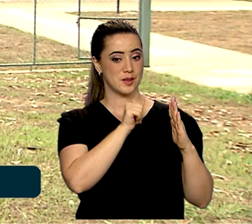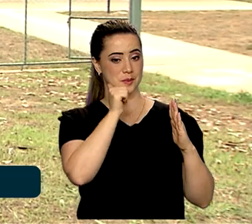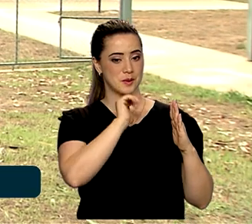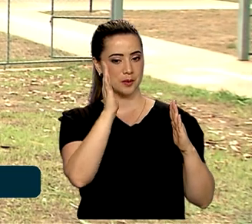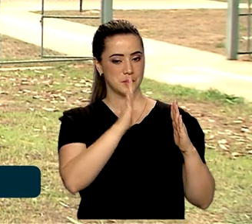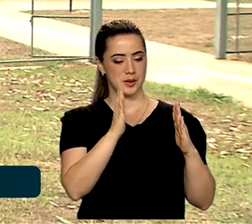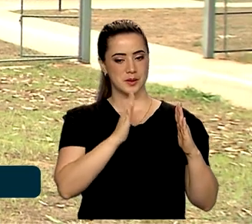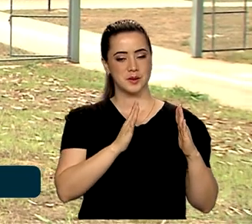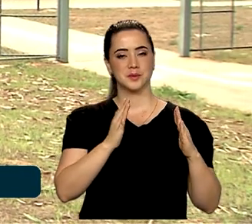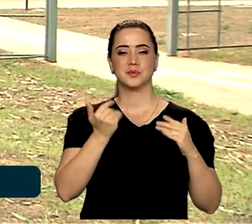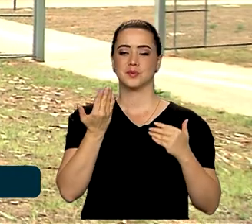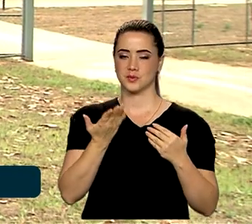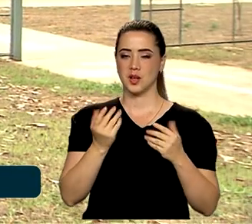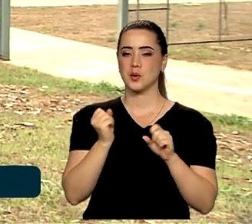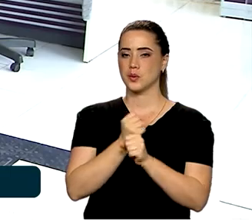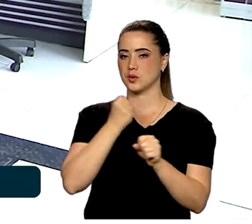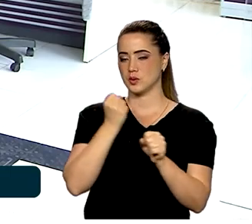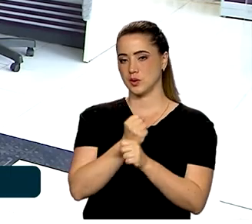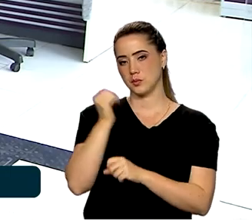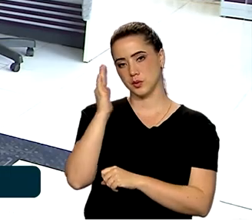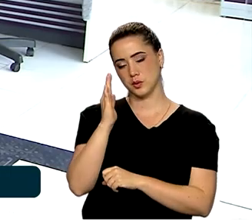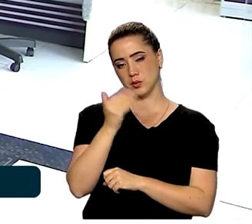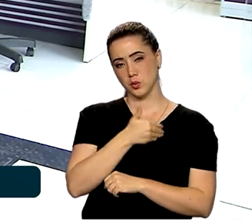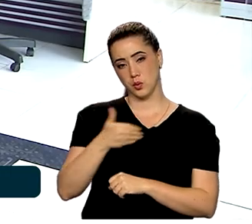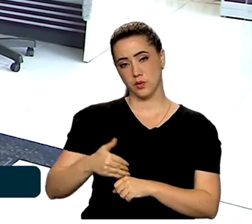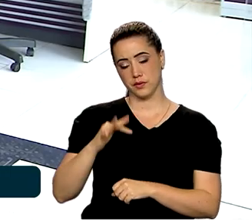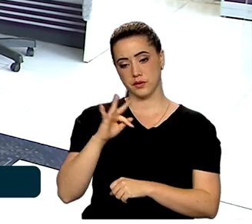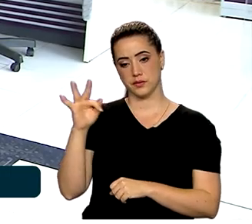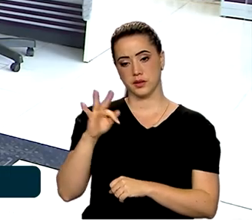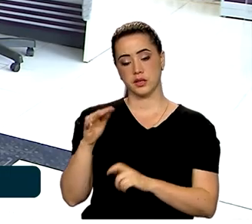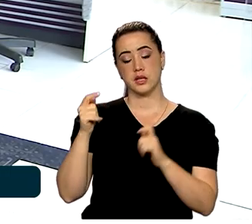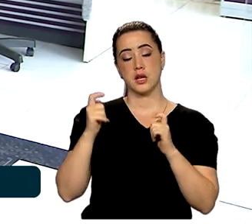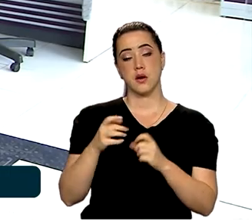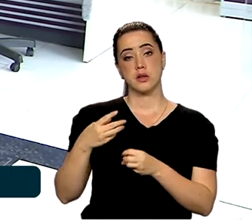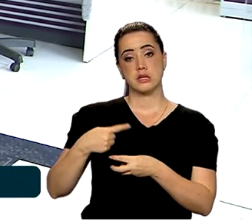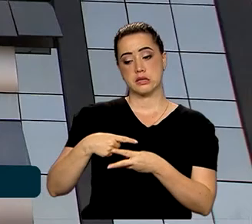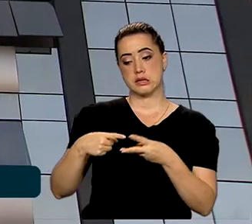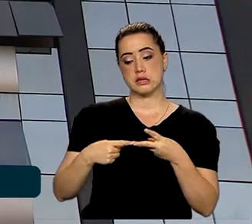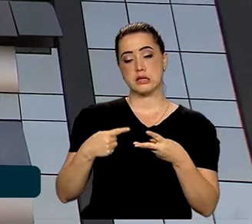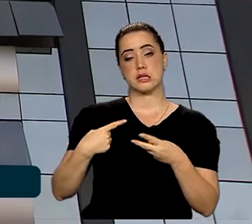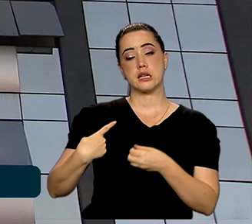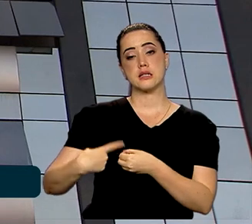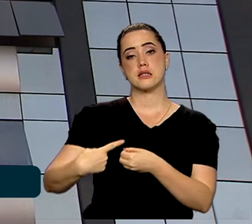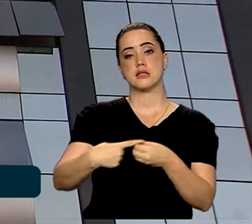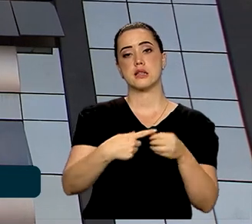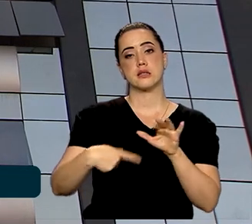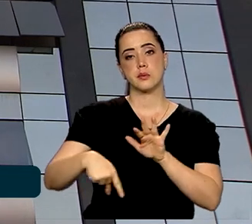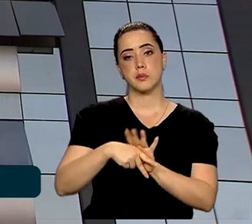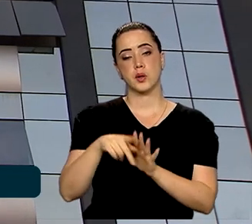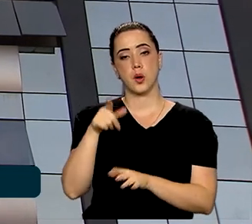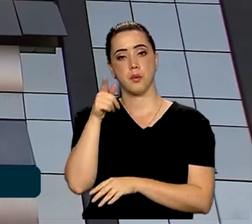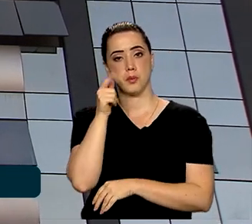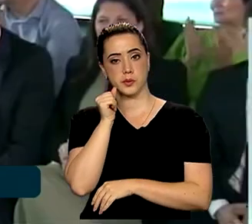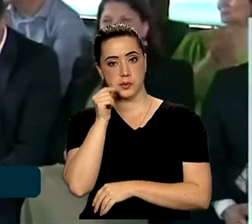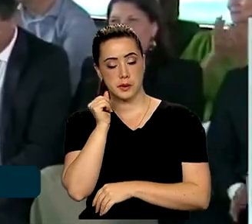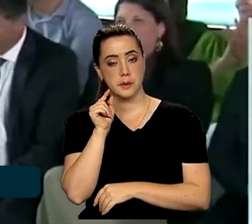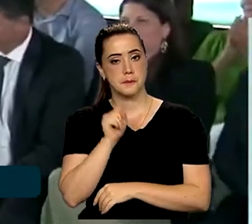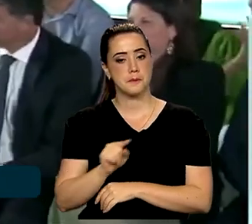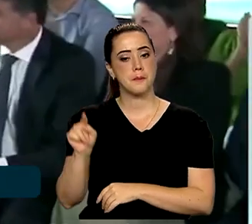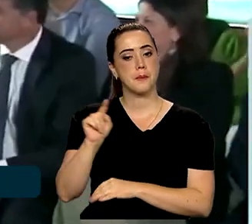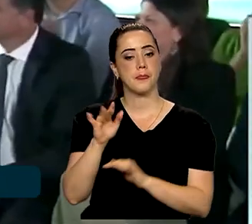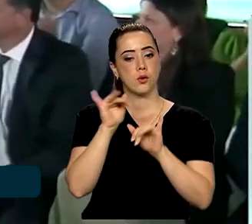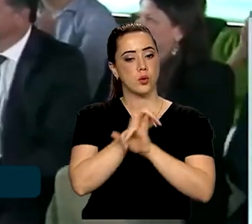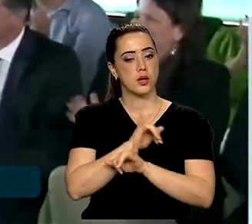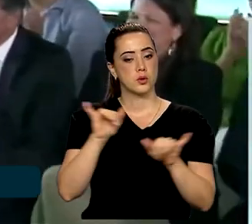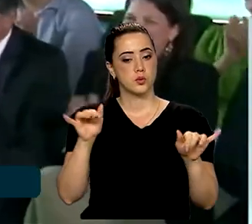construídas pelo governo federal nas cidades de Itapipoca, Limoeiro do Norte e São Benedito, no Ceará. Durante o